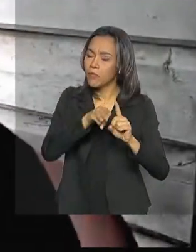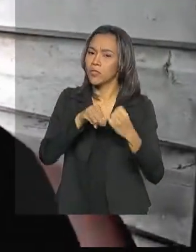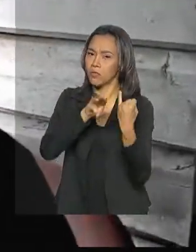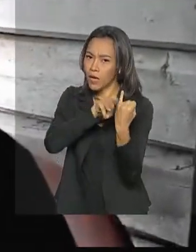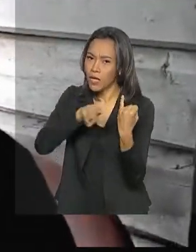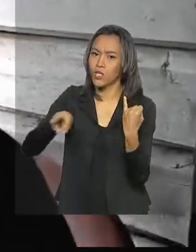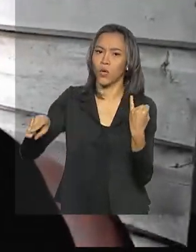Abrace o Marajó. Agora,